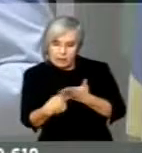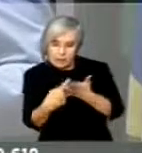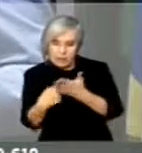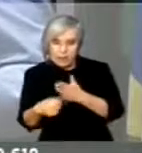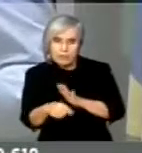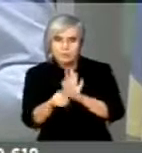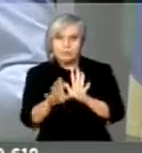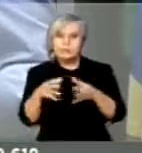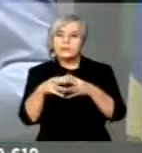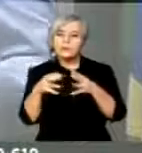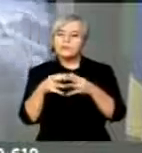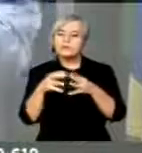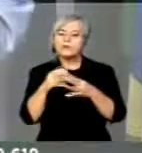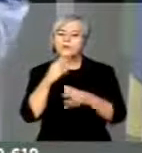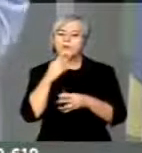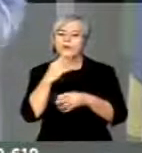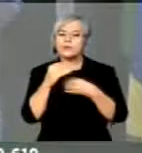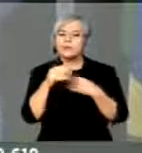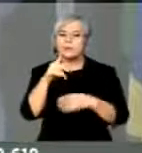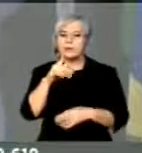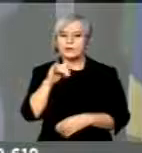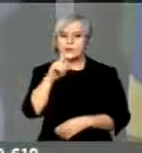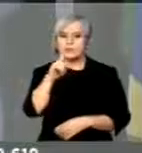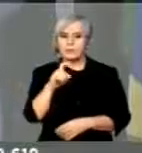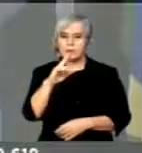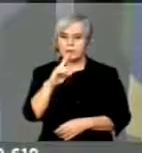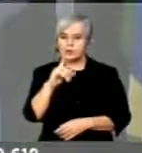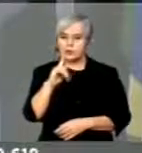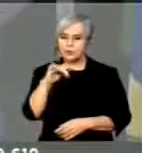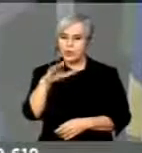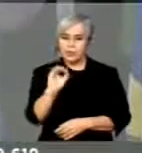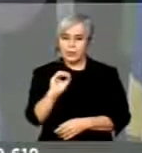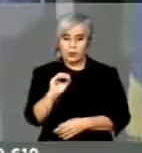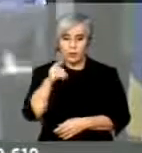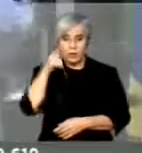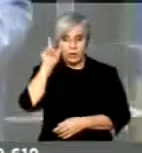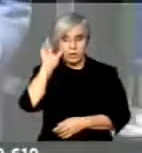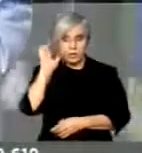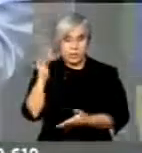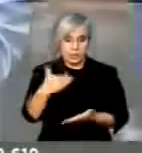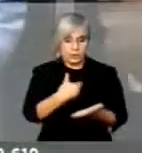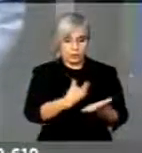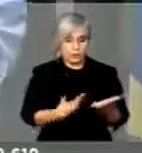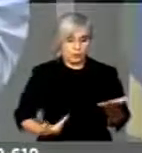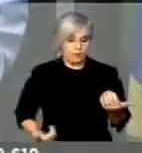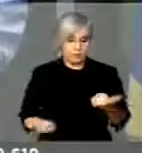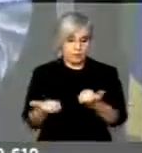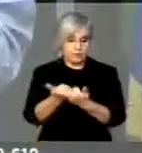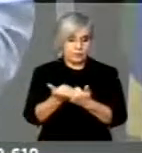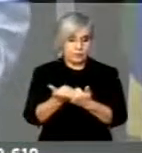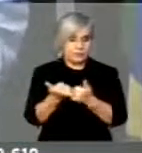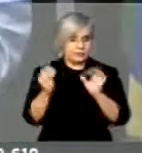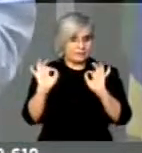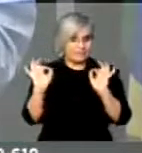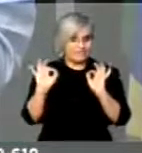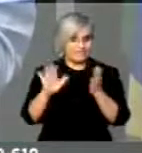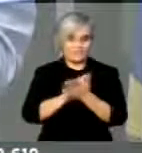pichulecos. Esse governo que assumiu anteontem não tem nada com isso.